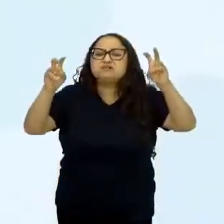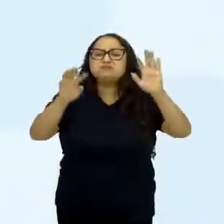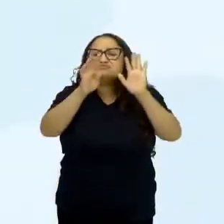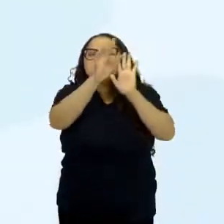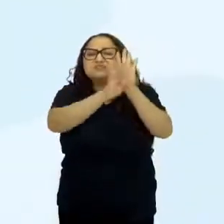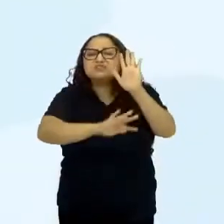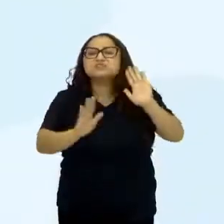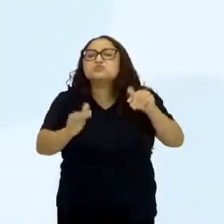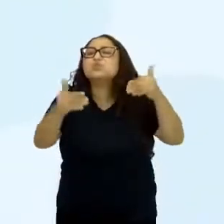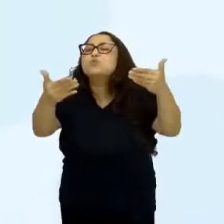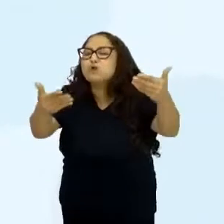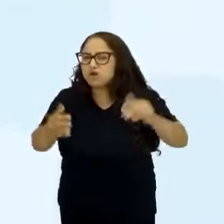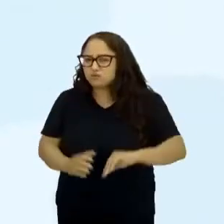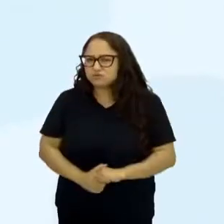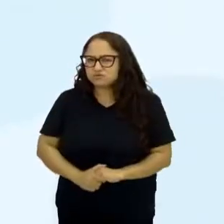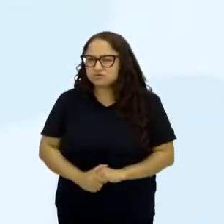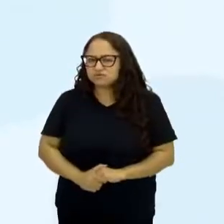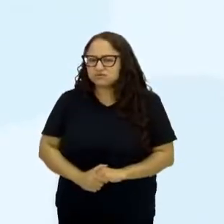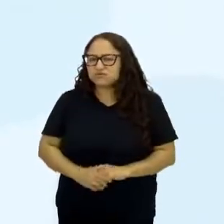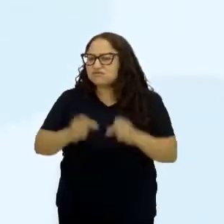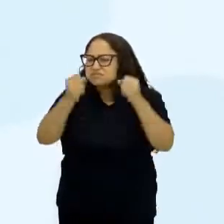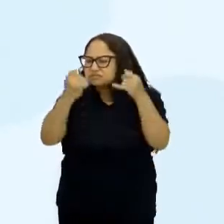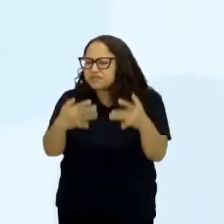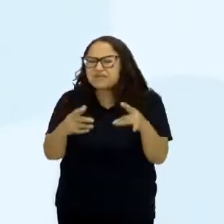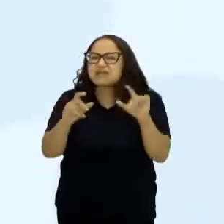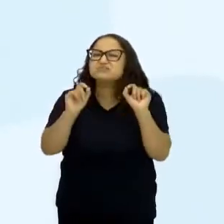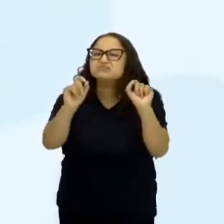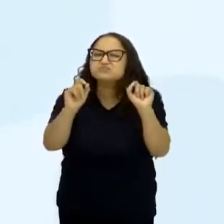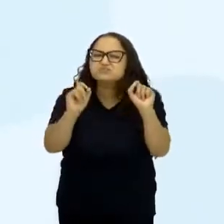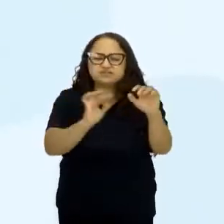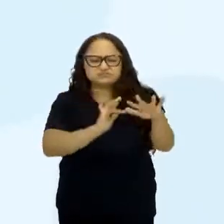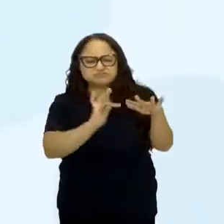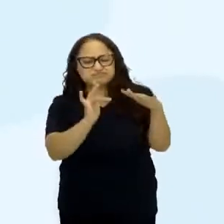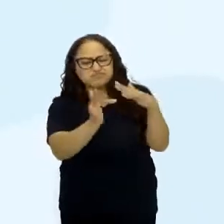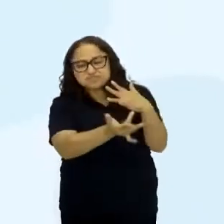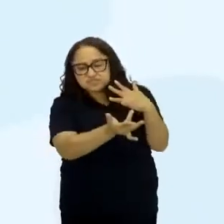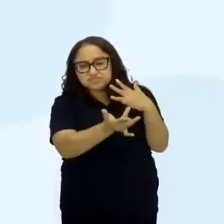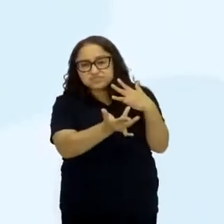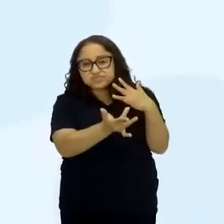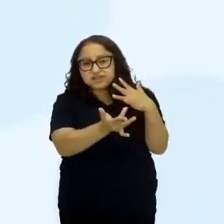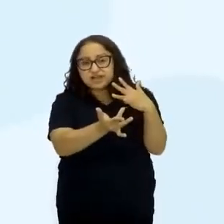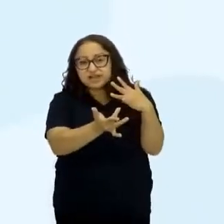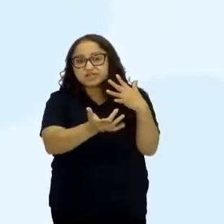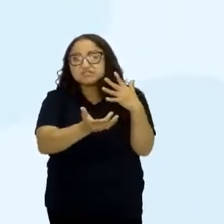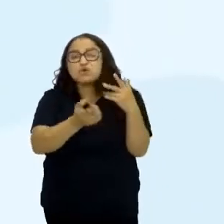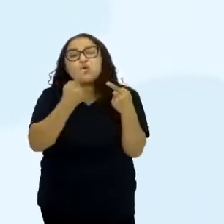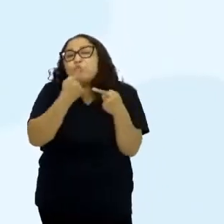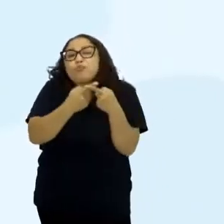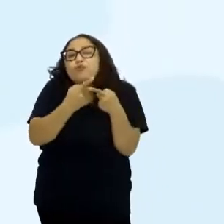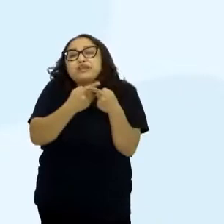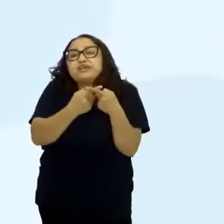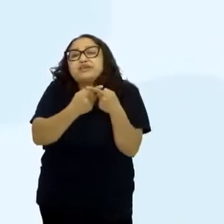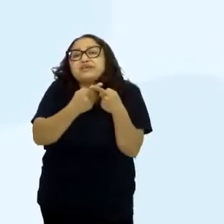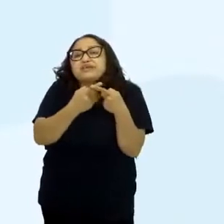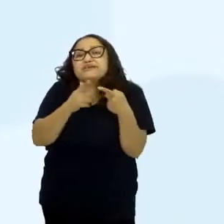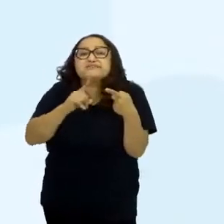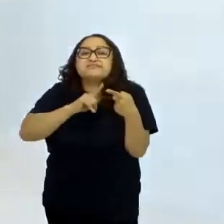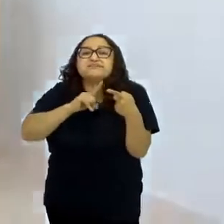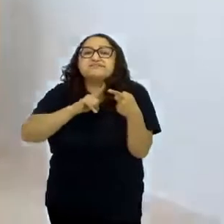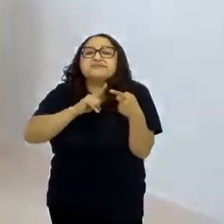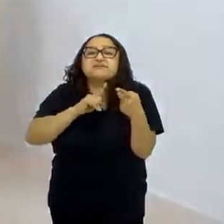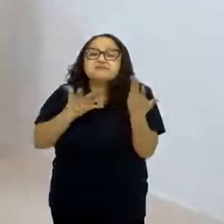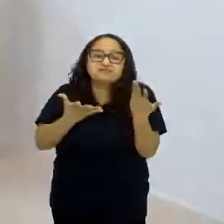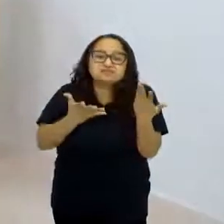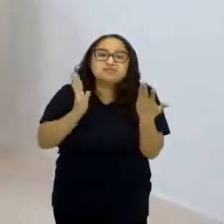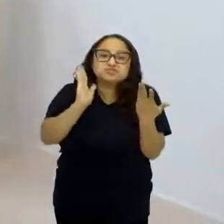sobre quê, né? Vai falar sobre... Acho que as redes sociais. Redes sociais, o que causam, né? Então, a gente